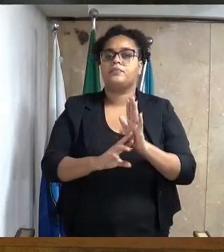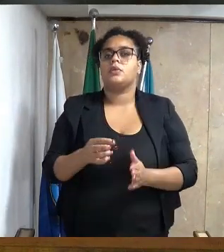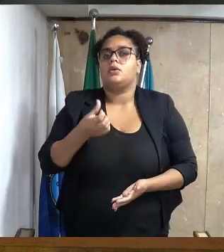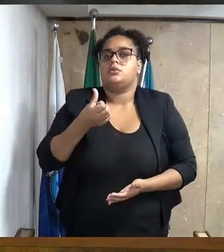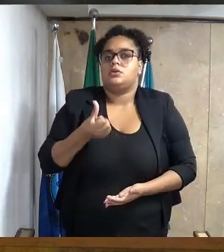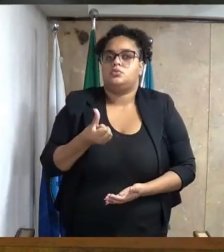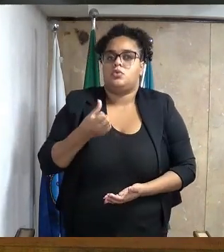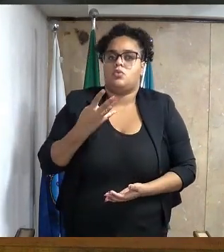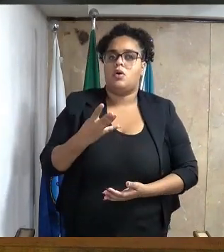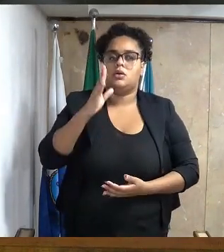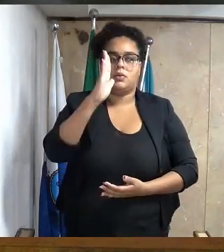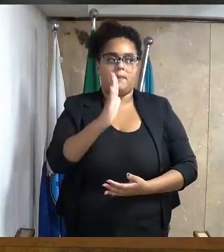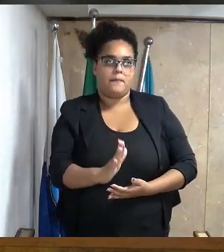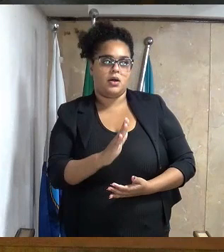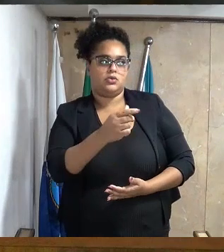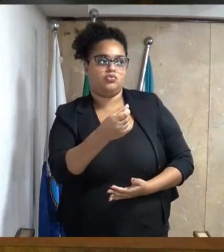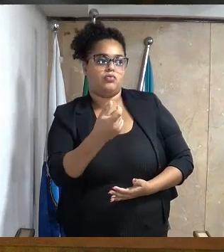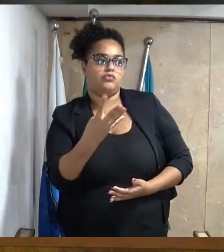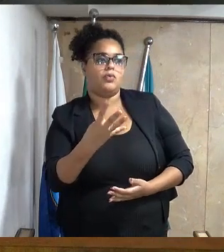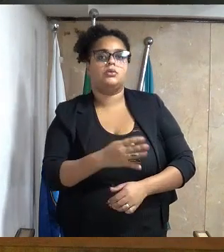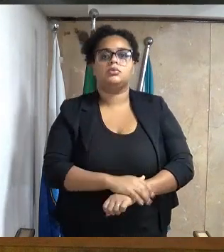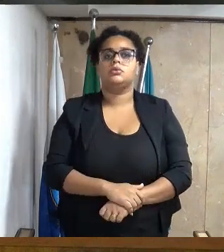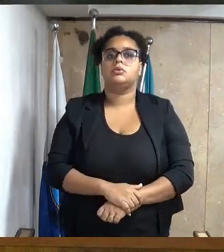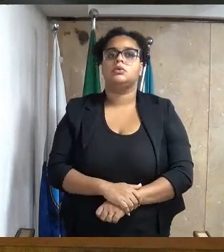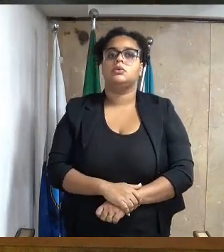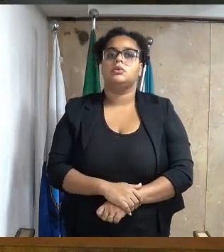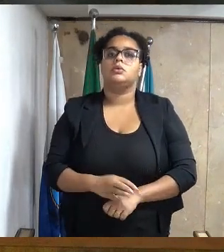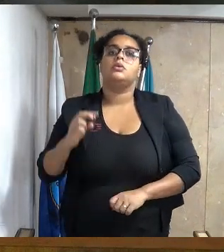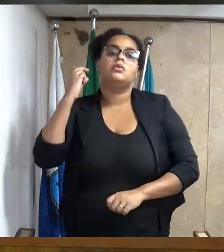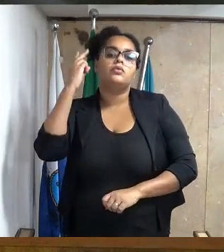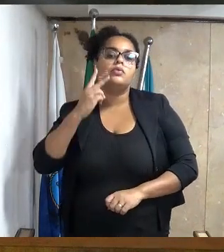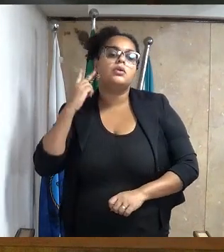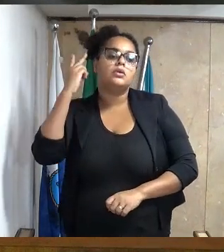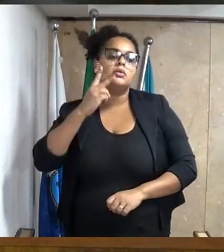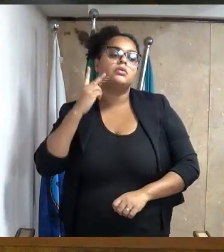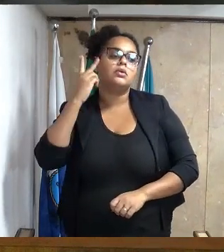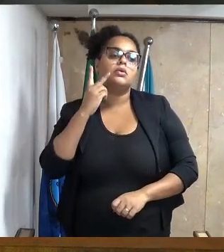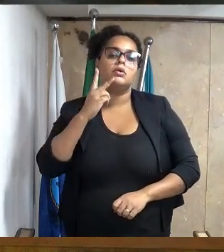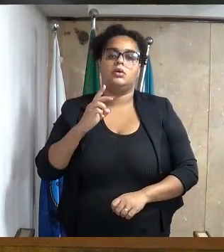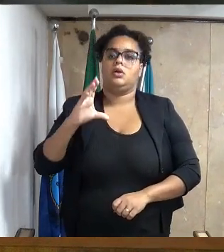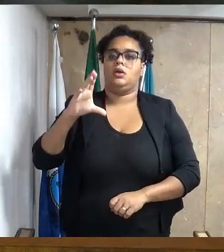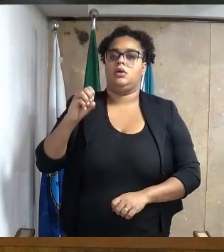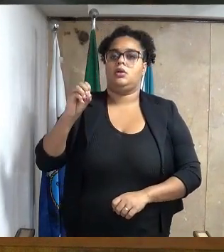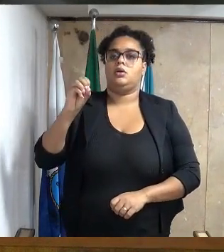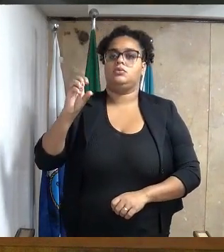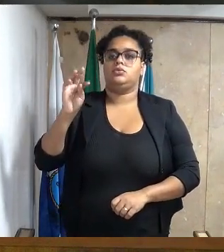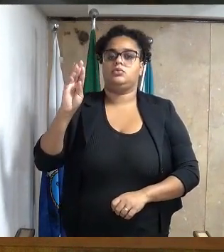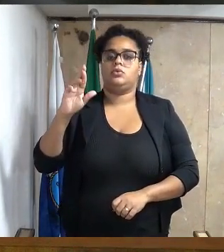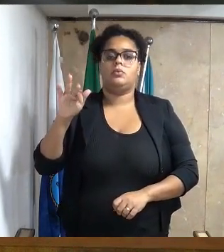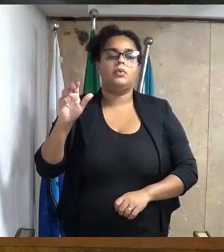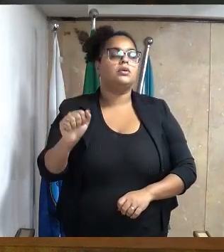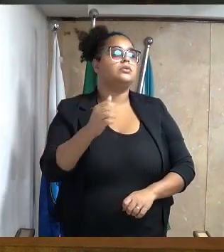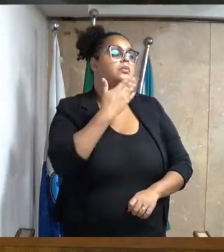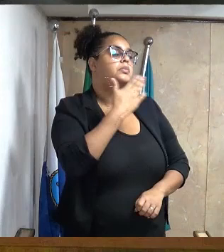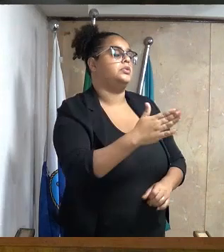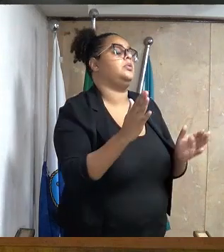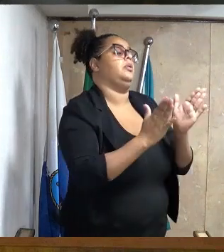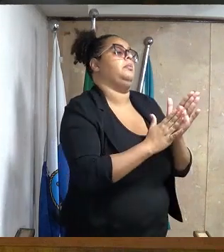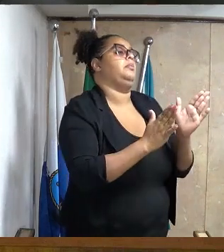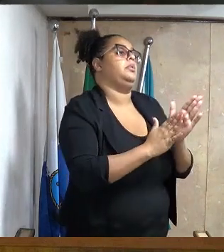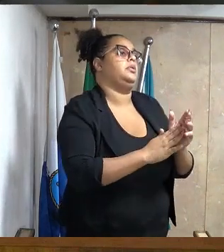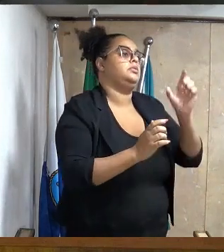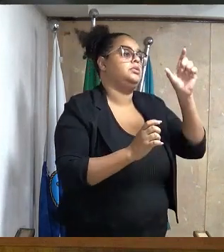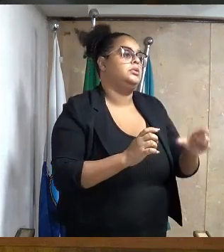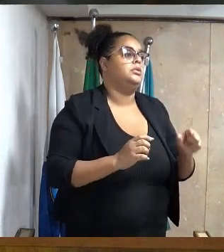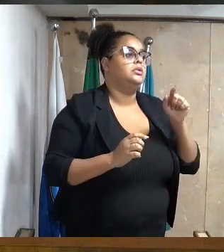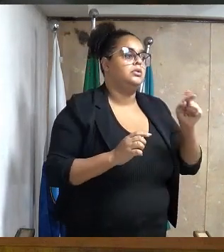Requerimentos 6.004 barra 2024. Dois seletíssimos, senhor vereador Cláudio Oliveira Tomás, consignando